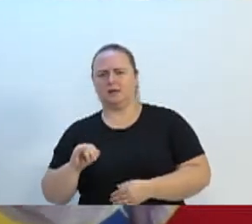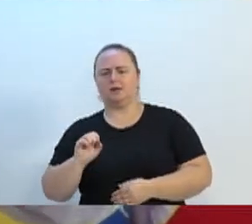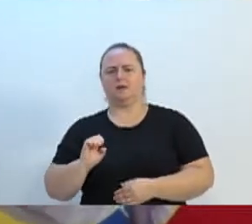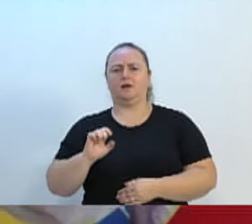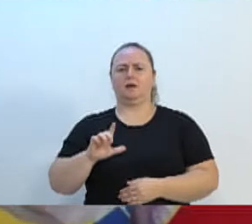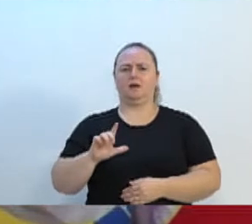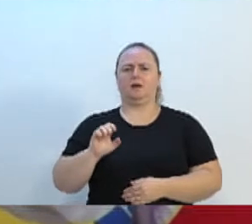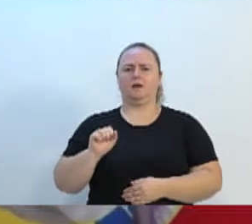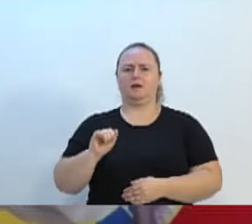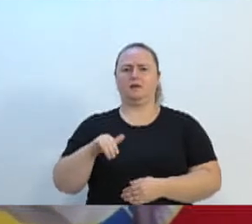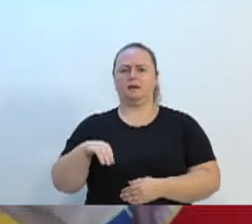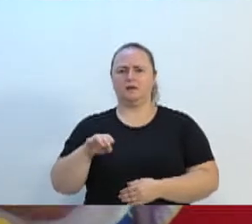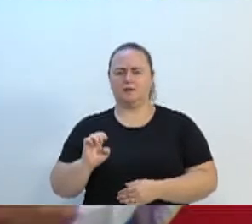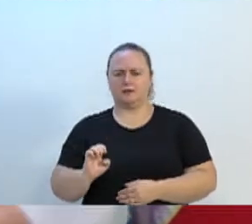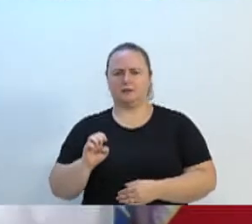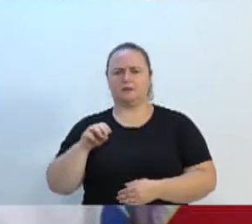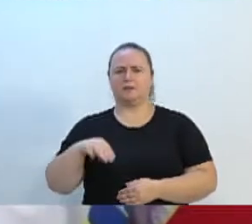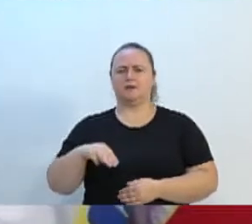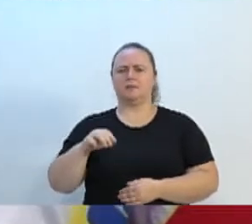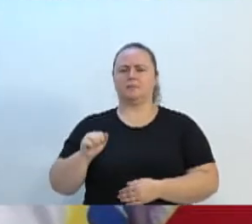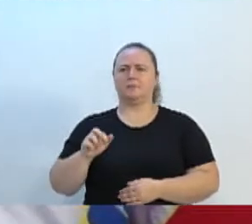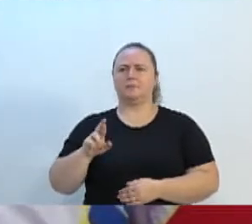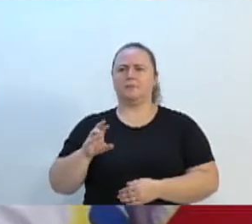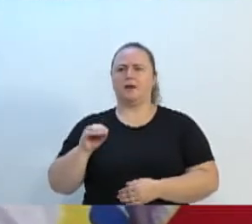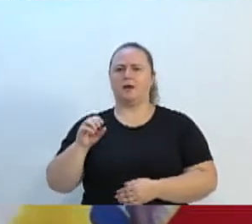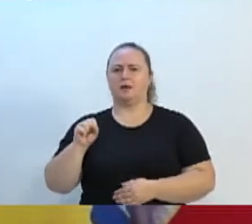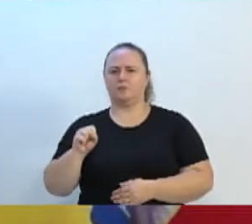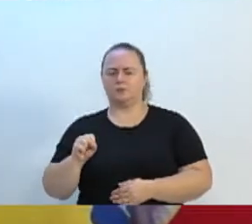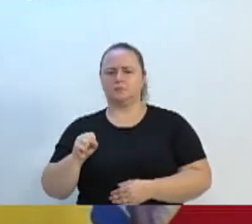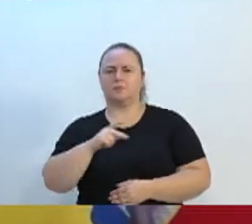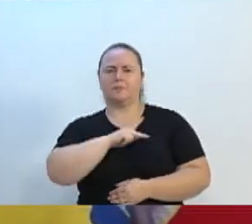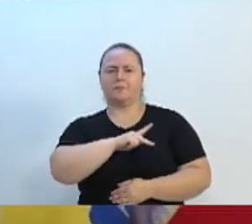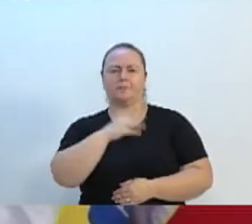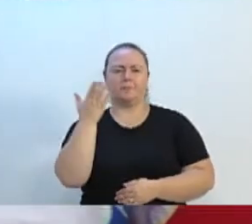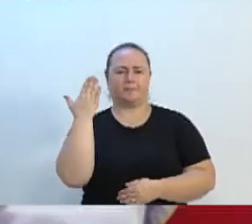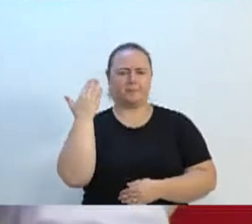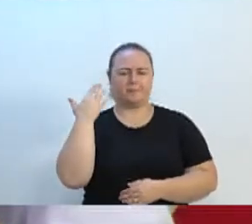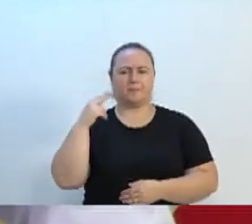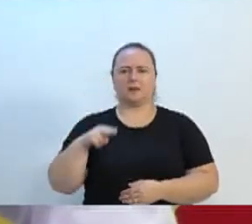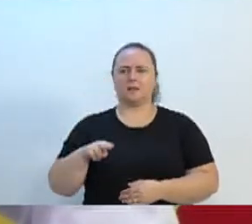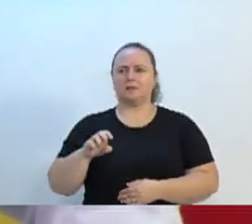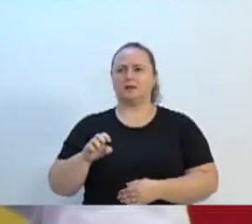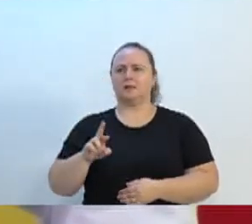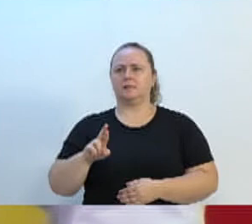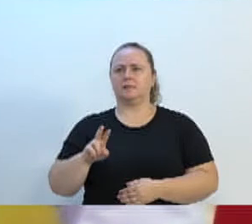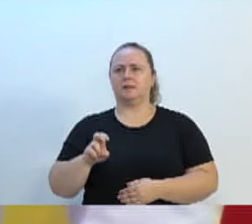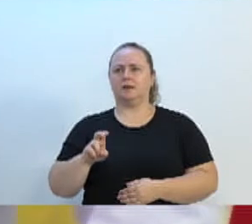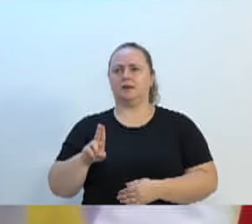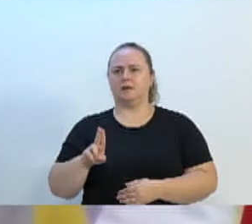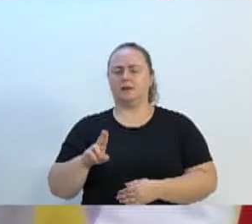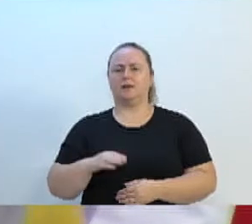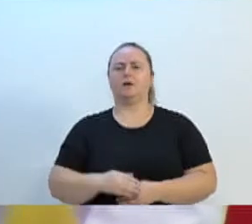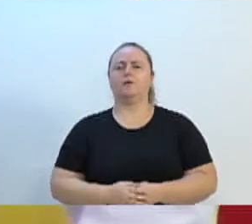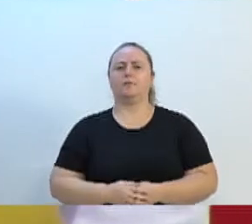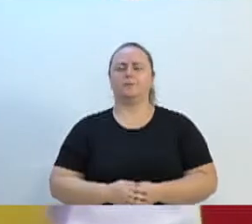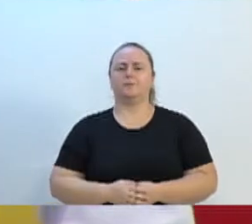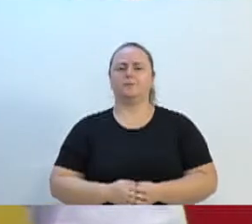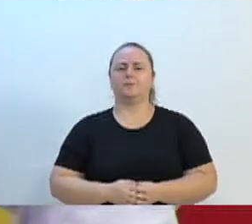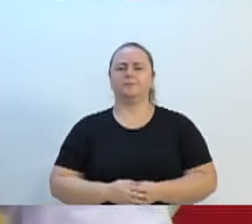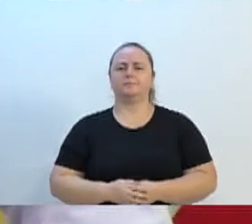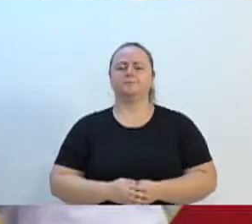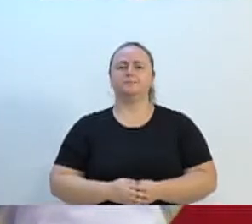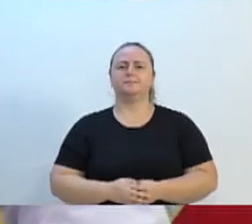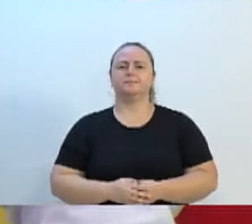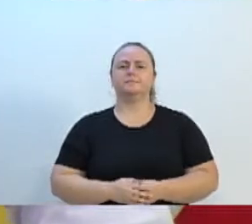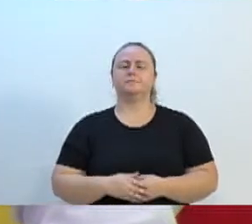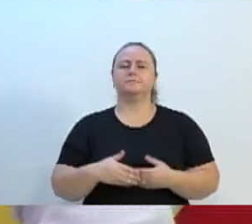o Marcos César Coelho, o presidente, na época, o Nereu, que era o presidente da Vila Ianzi, o